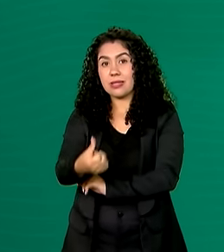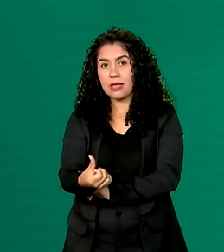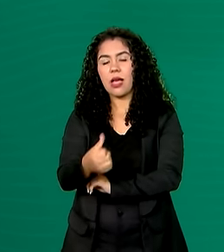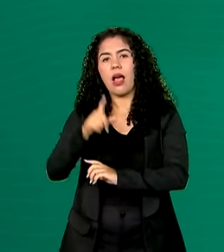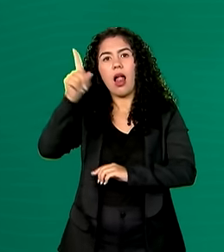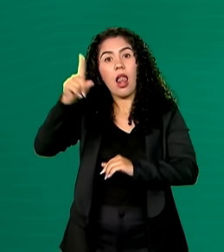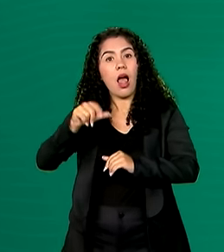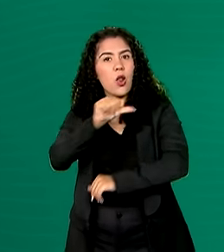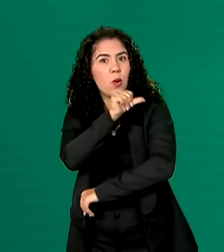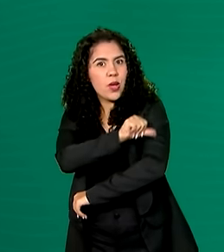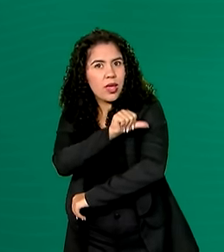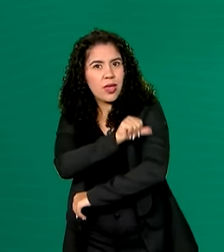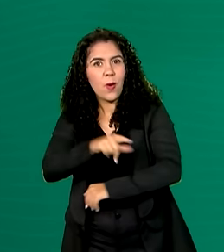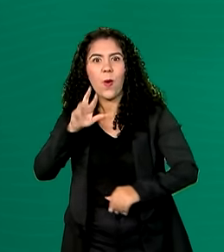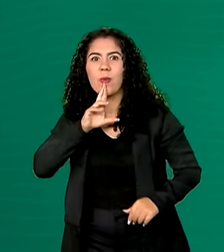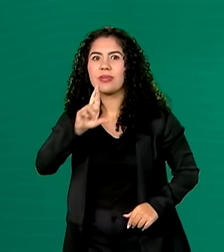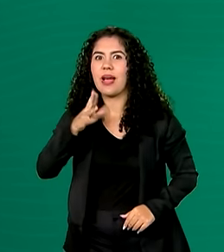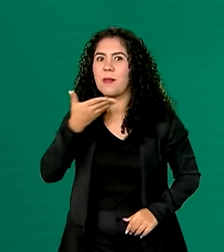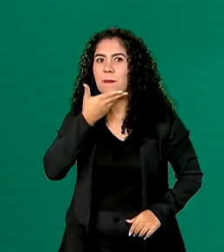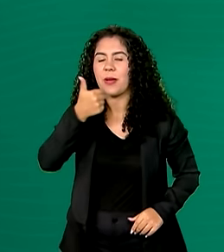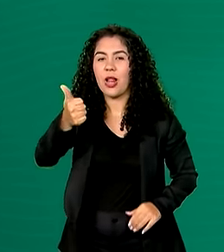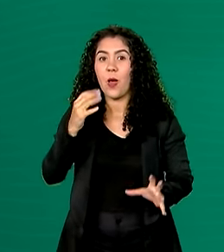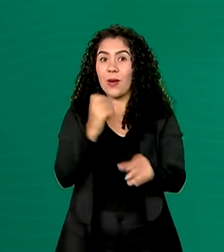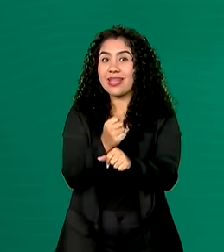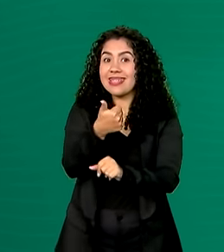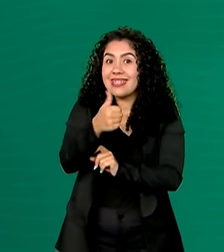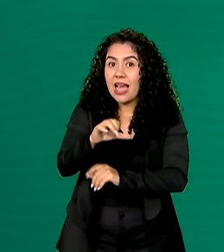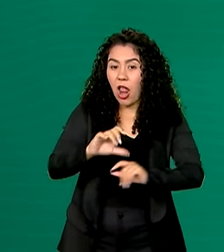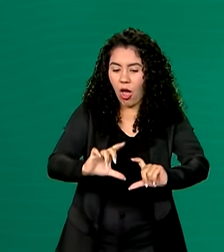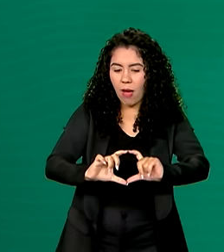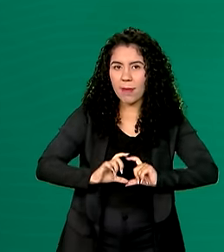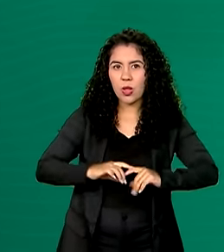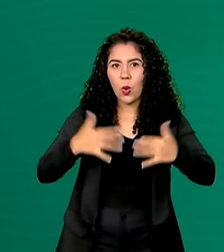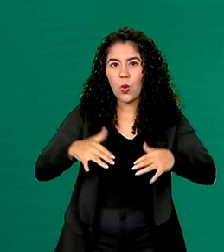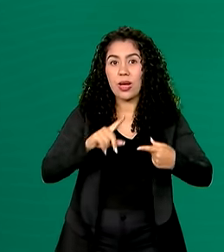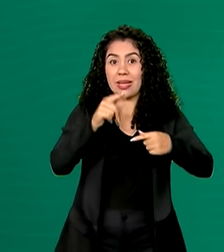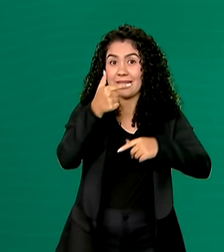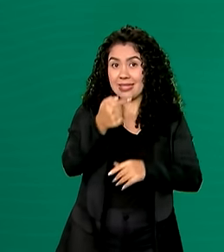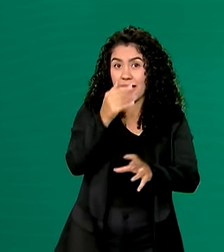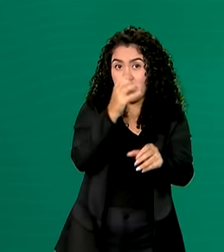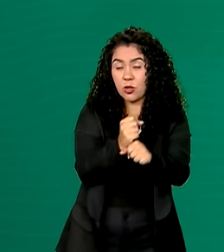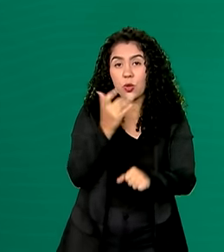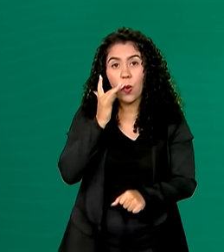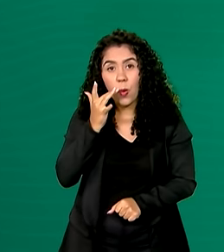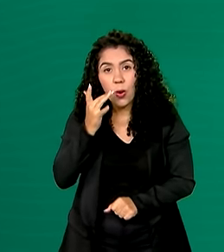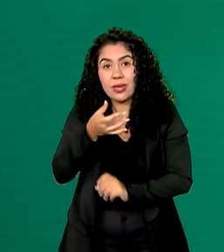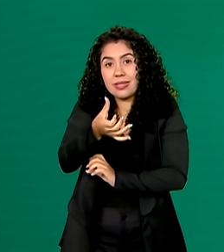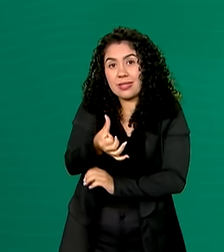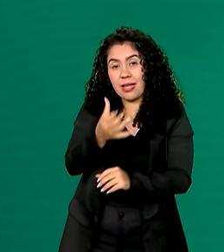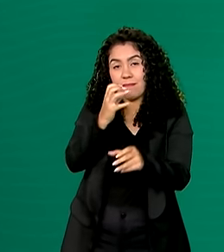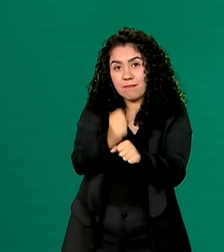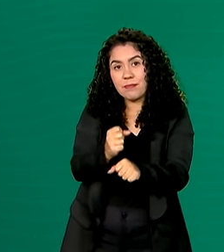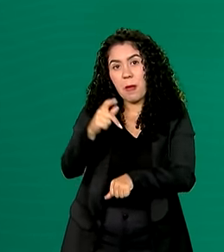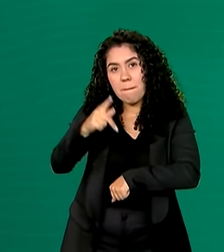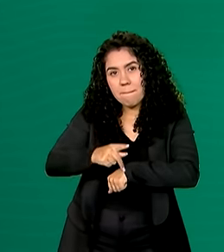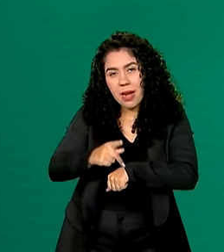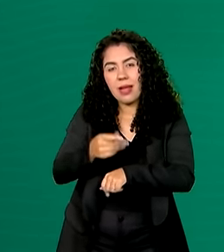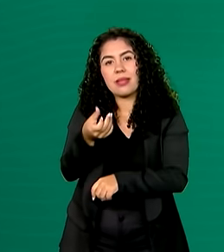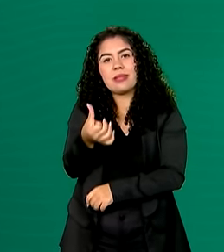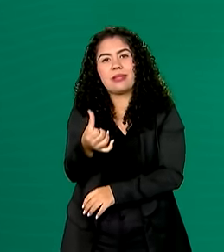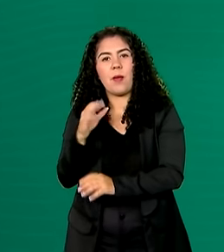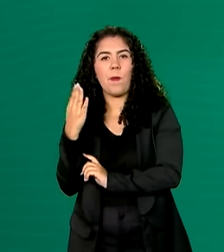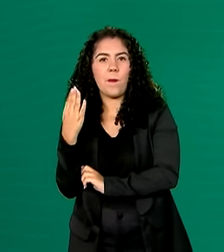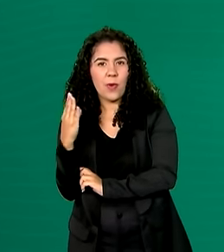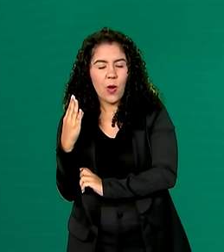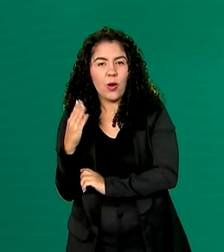um resultado ainda melhor, 19 medalhas, sendo 7 ouros, 6 pratas e 6 bronzes. Nos